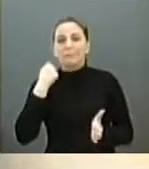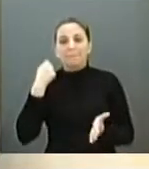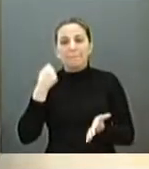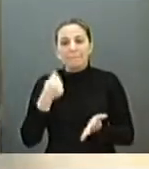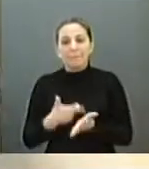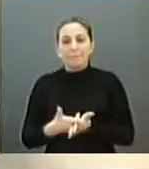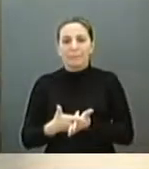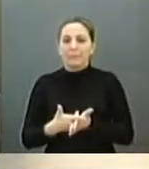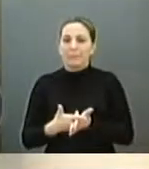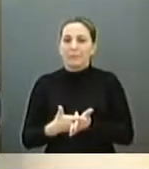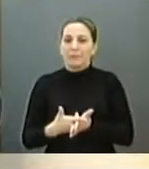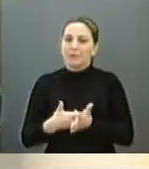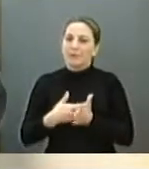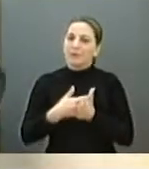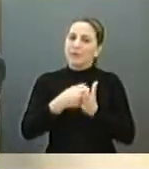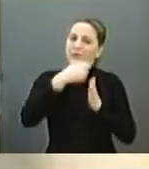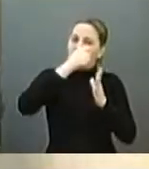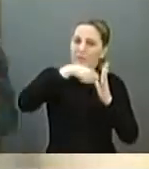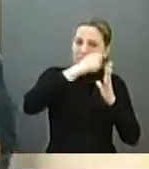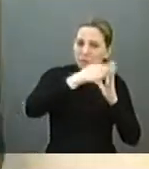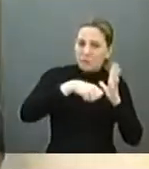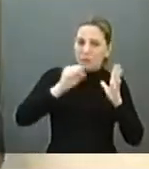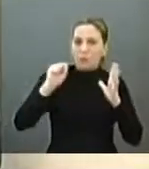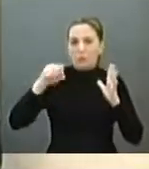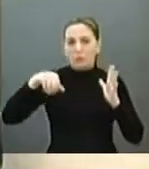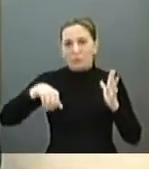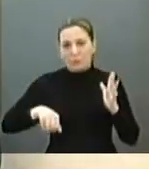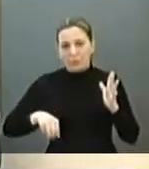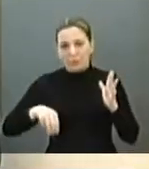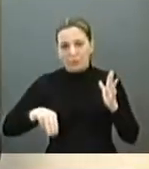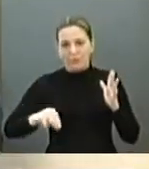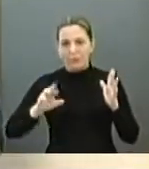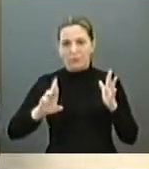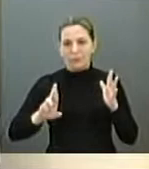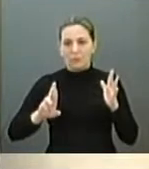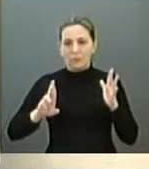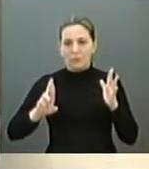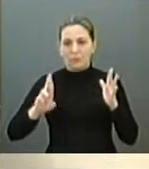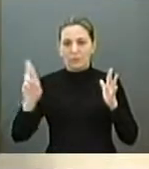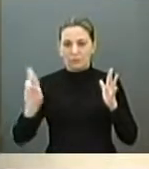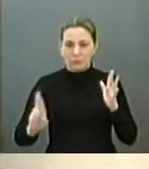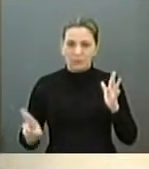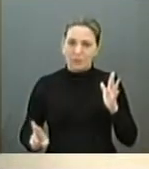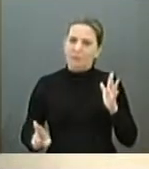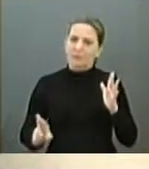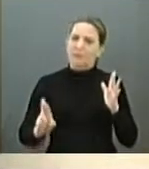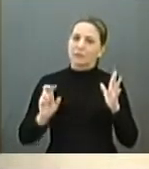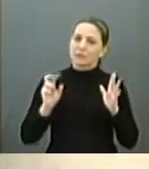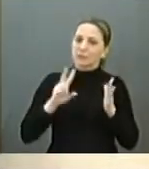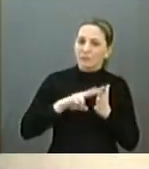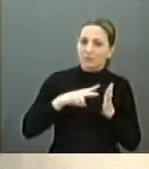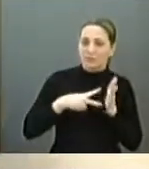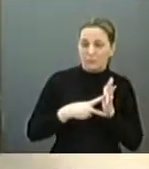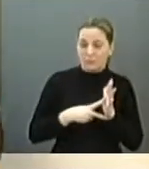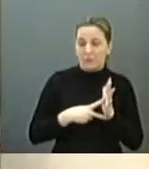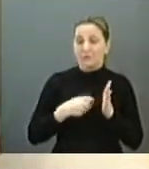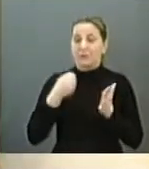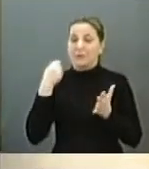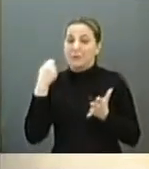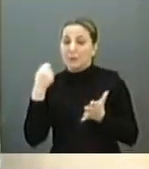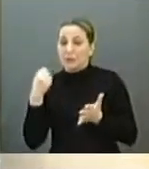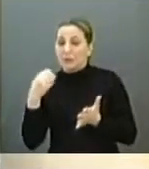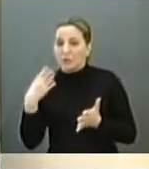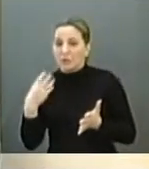mensalmente 8 milhões de reais. ou seja, ela tem uma despesa mensal em torno de